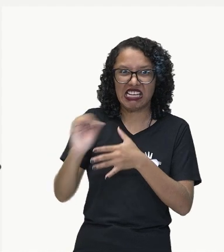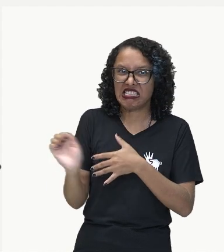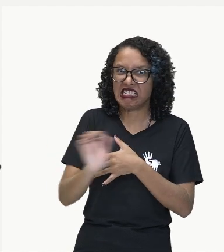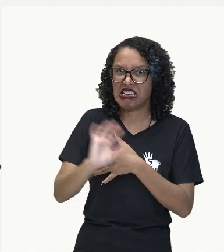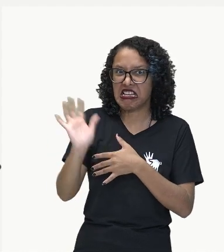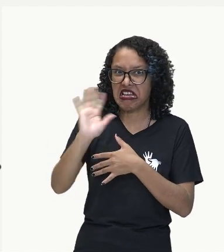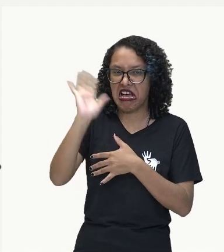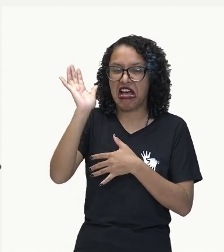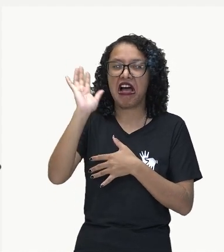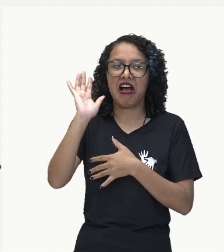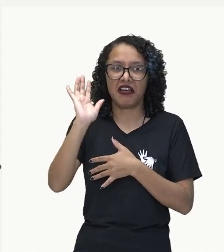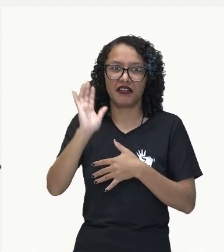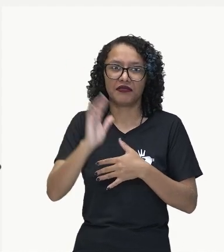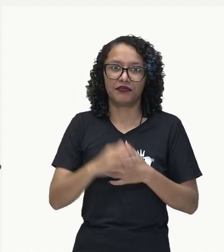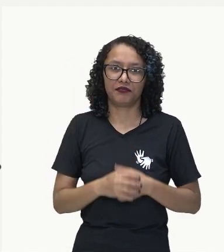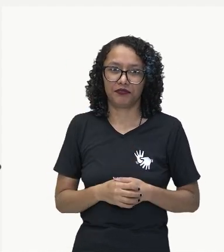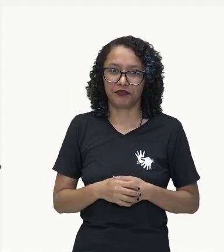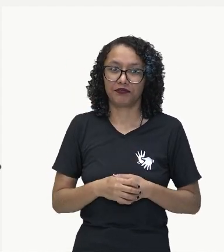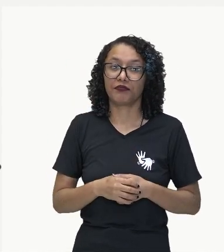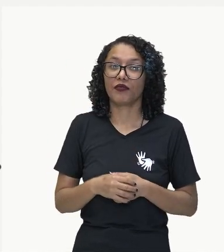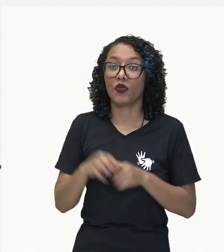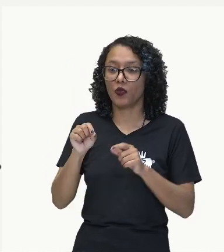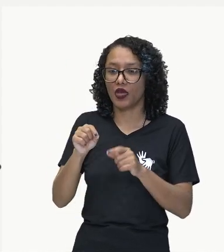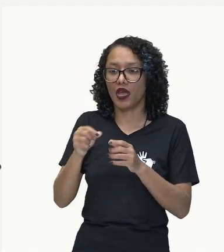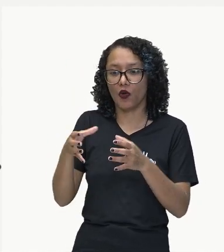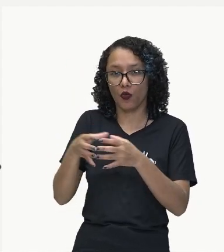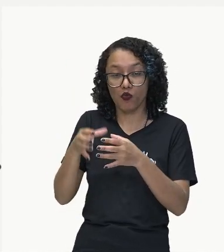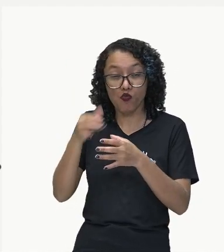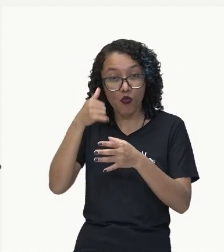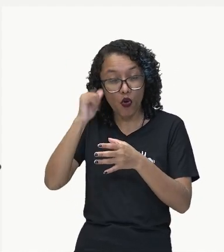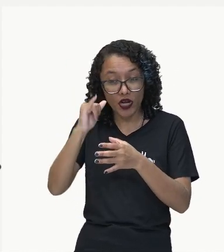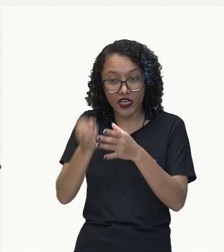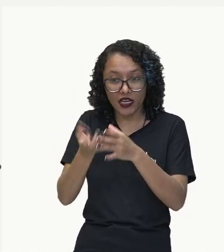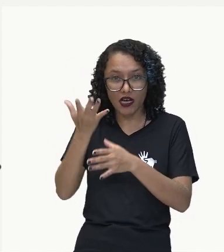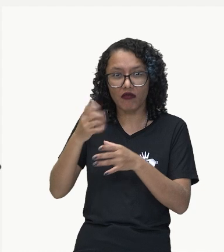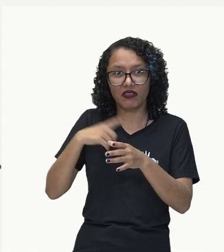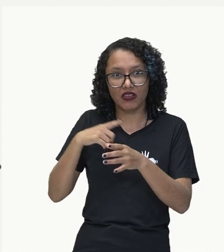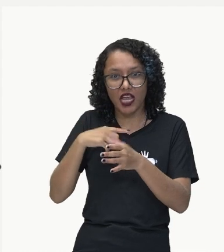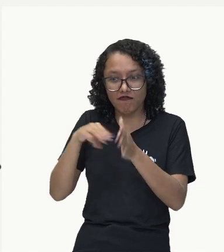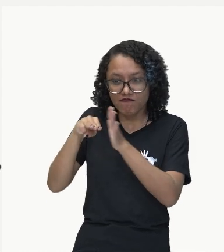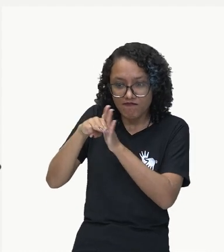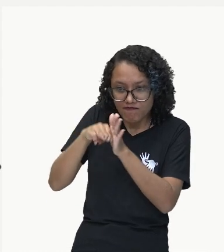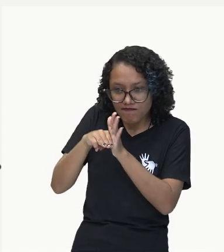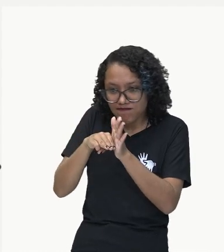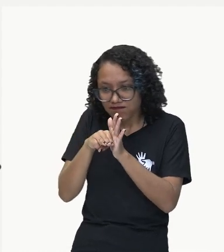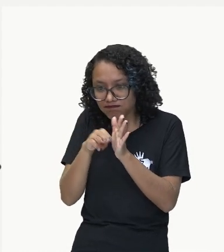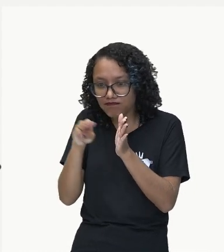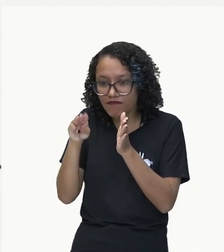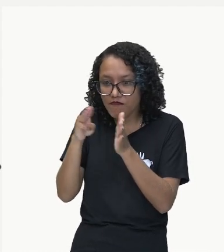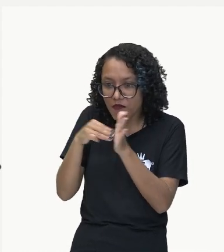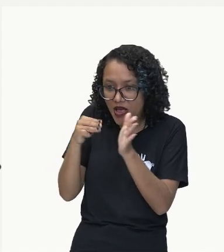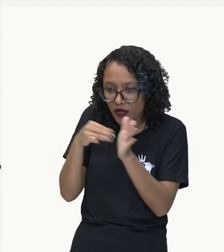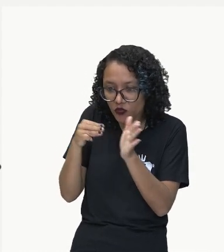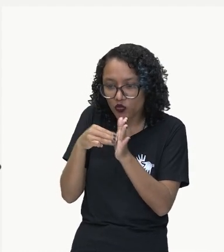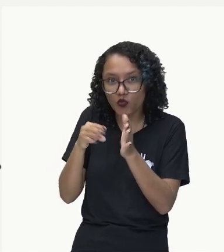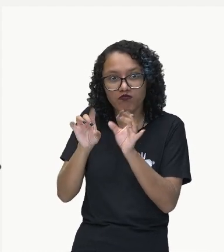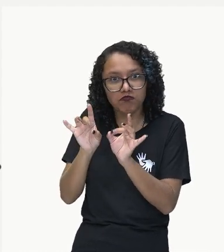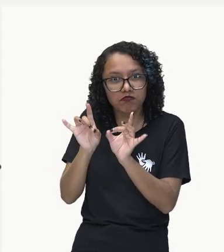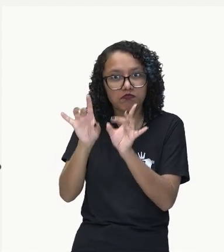caras do mercado, é um gado que foi criado com métodos especiais, ele é criado